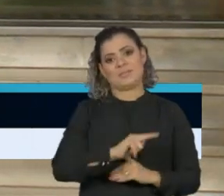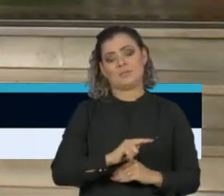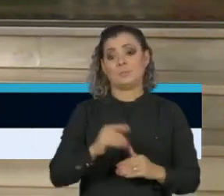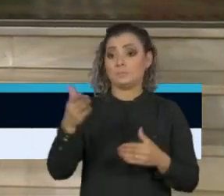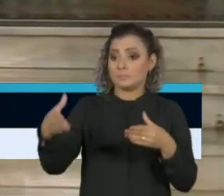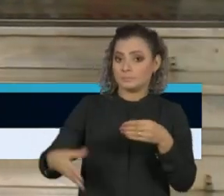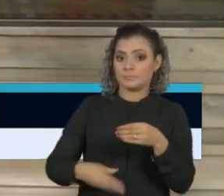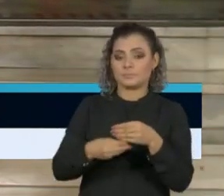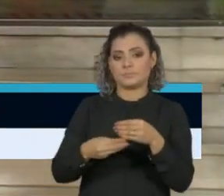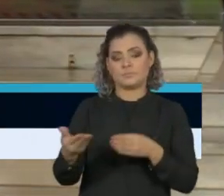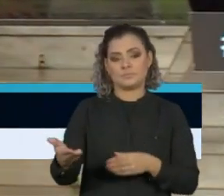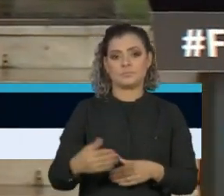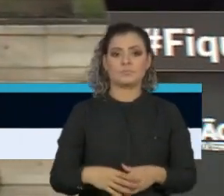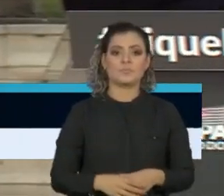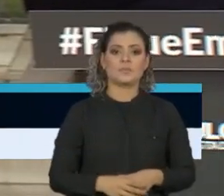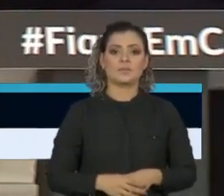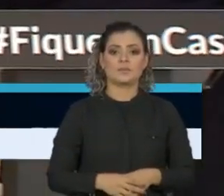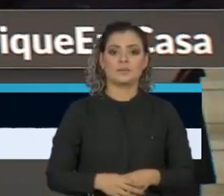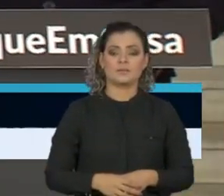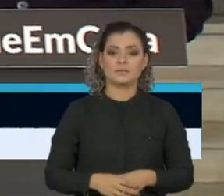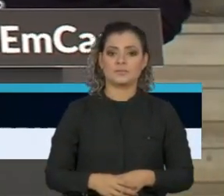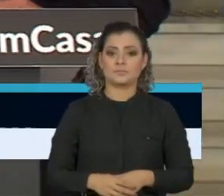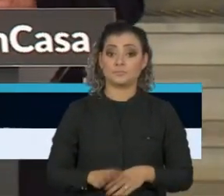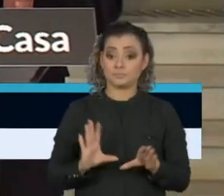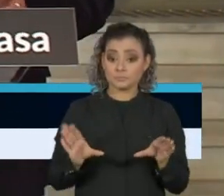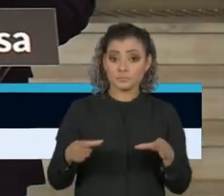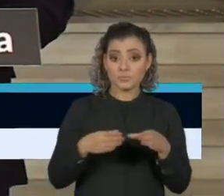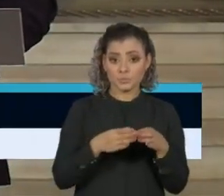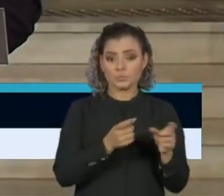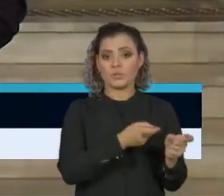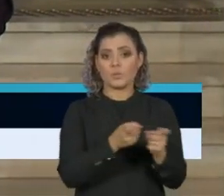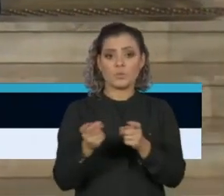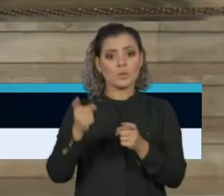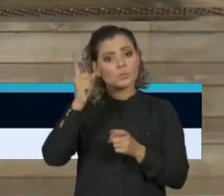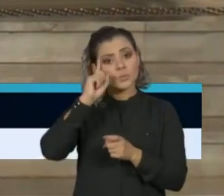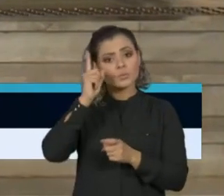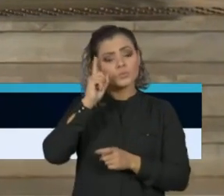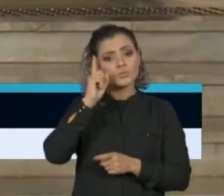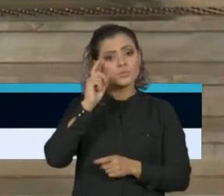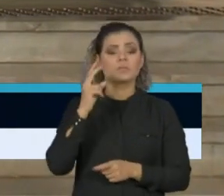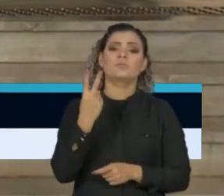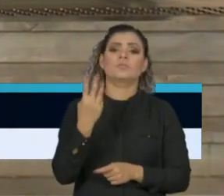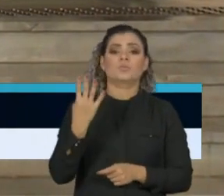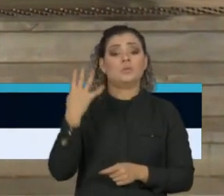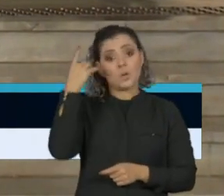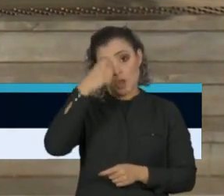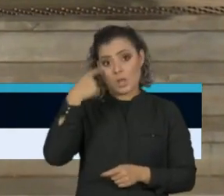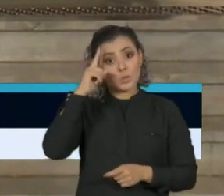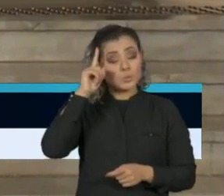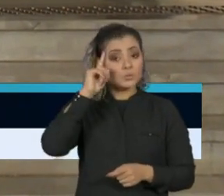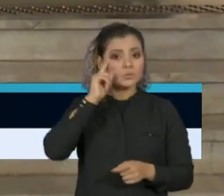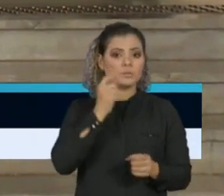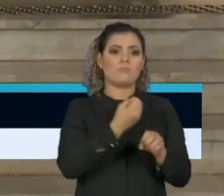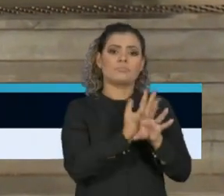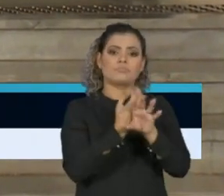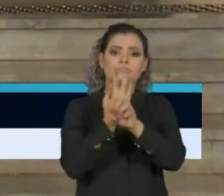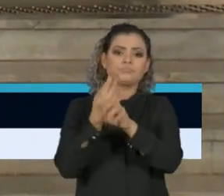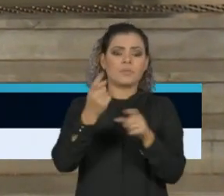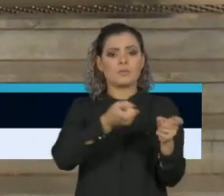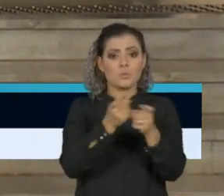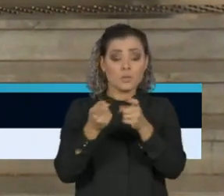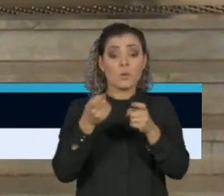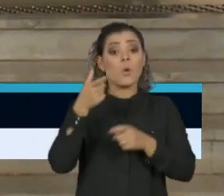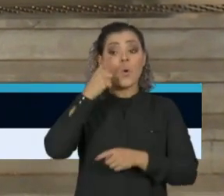complementação com o doutor Davi Wippe. Esse grupo se reúne diariamente 24 horas por dia, mas ontem, terça-feira, às 10